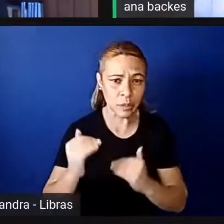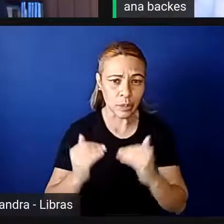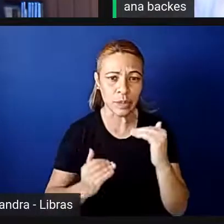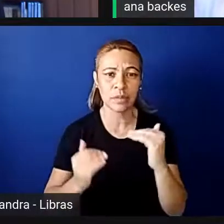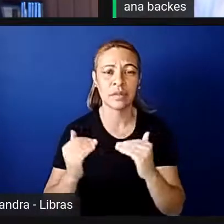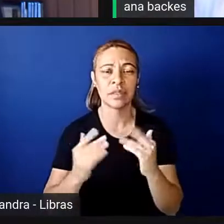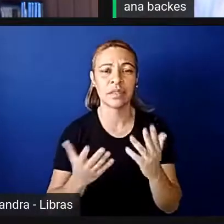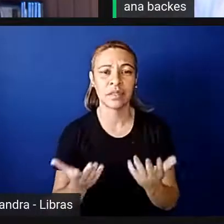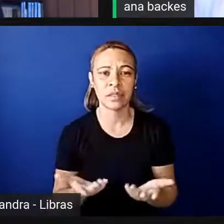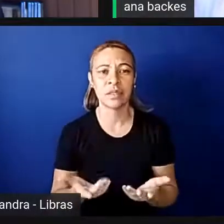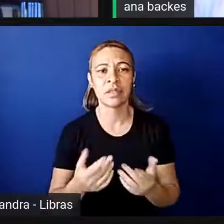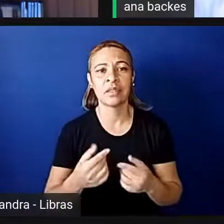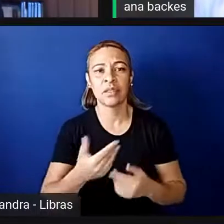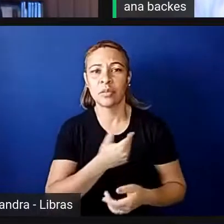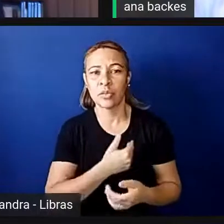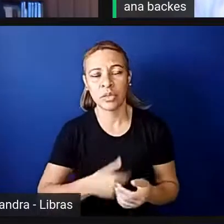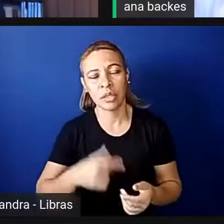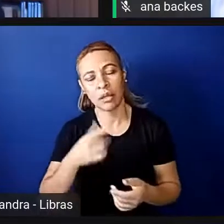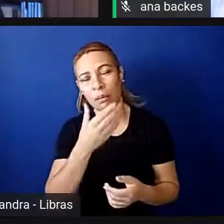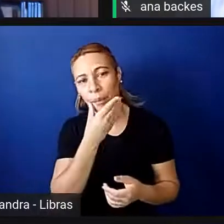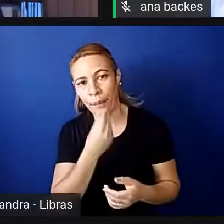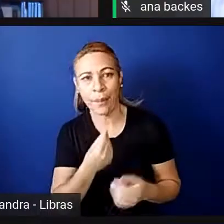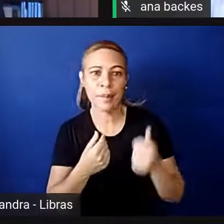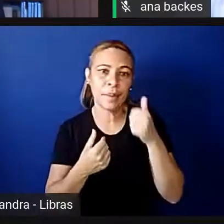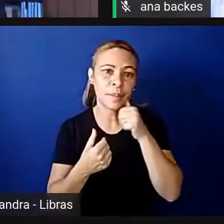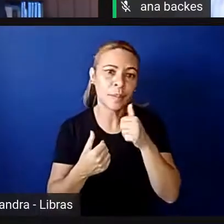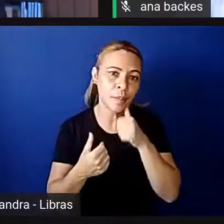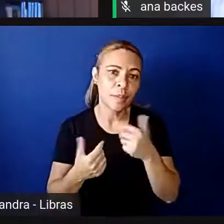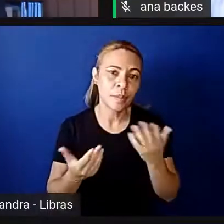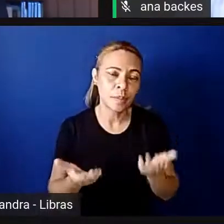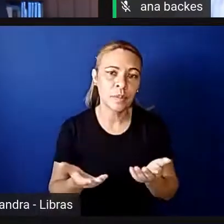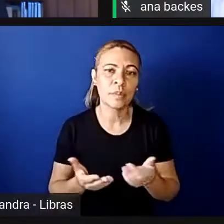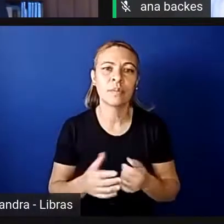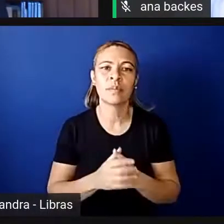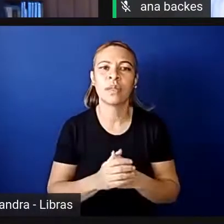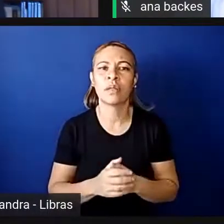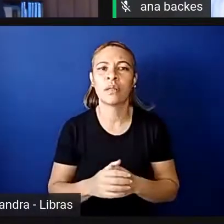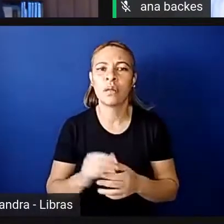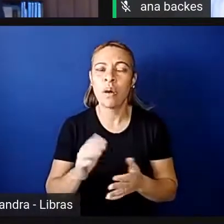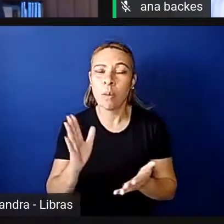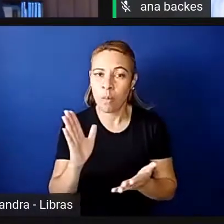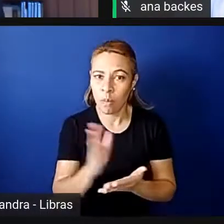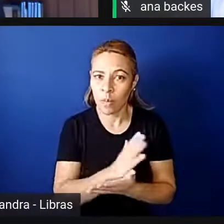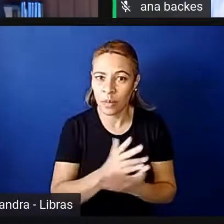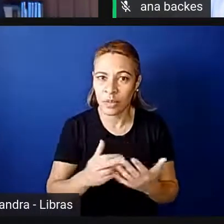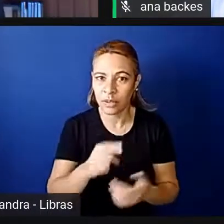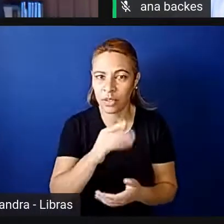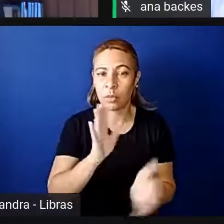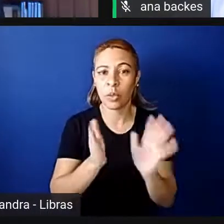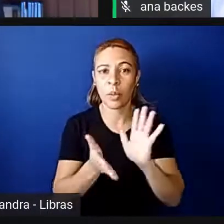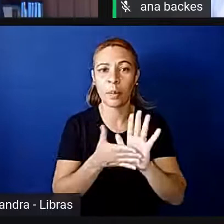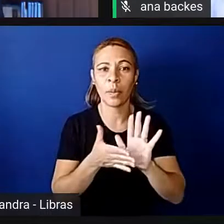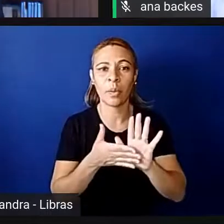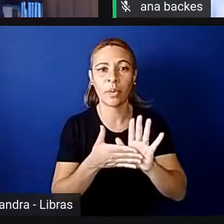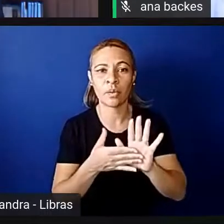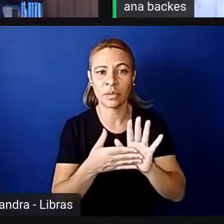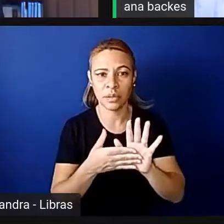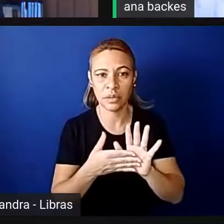política de homens e mulheres. E uma dessas medidas, uma proposta, uma